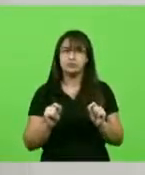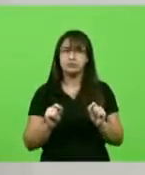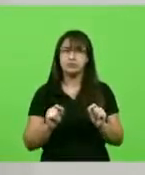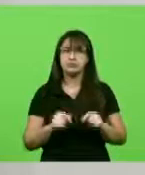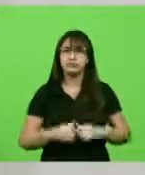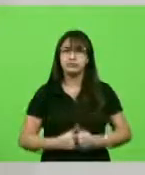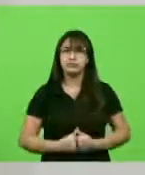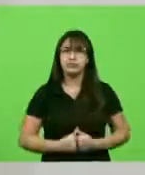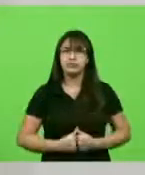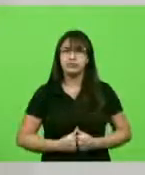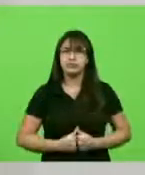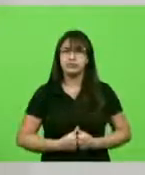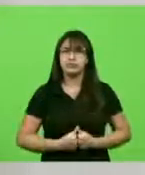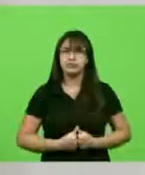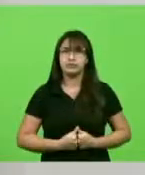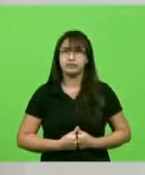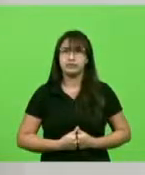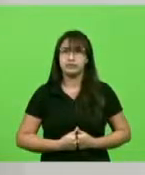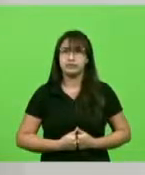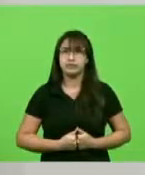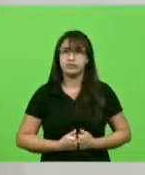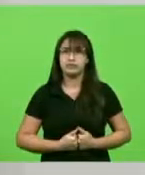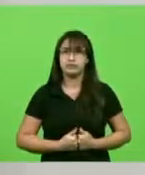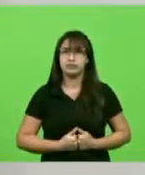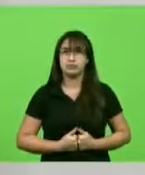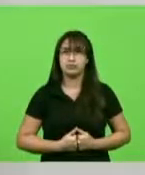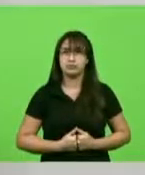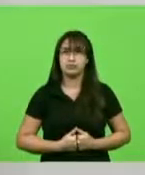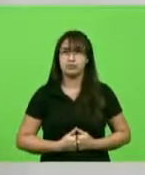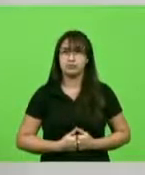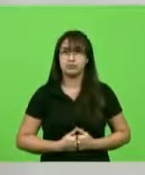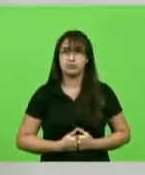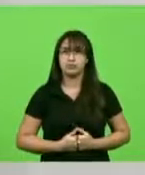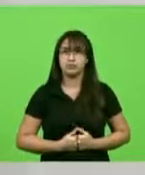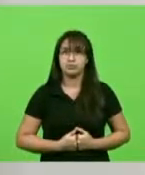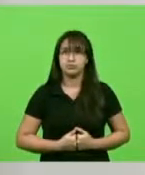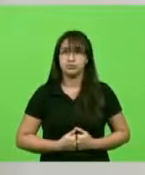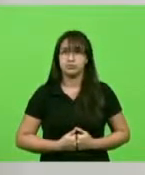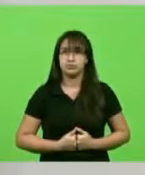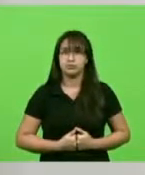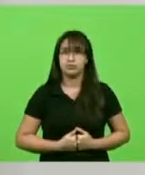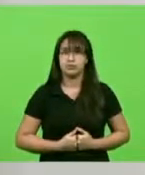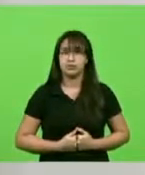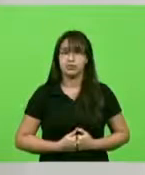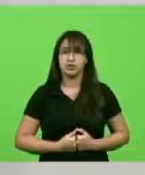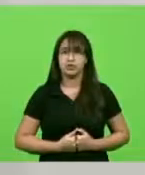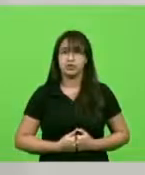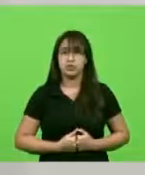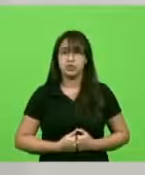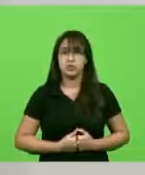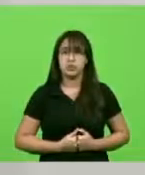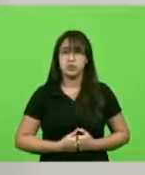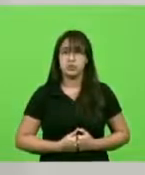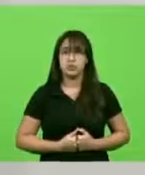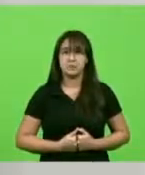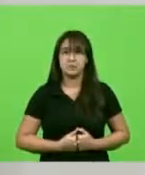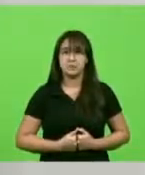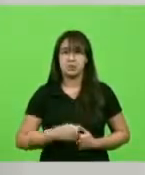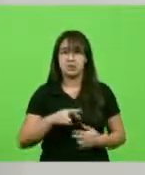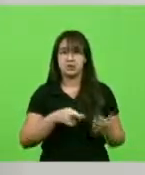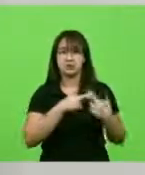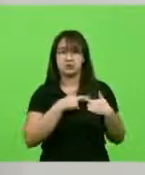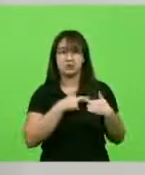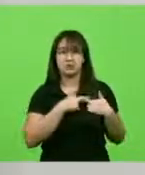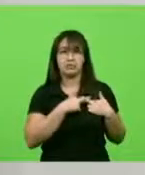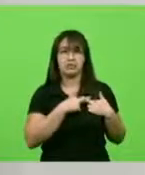dar esta incumbência exclusiva ao governador, à governadora,